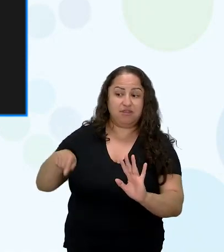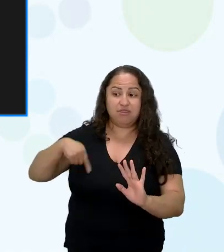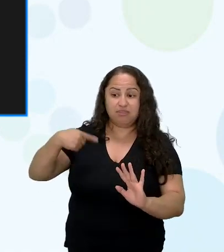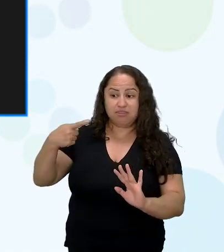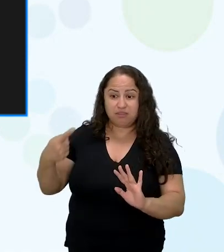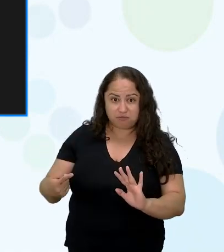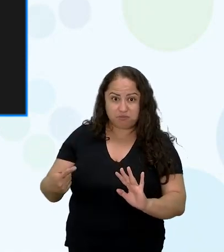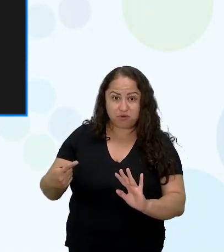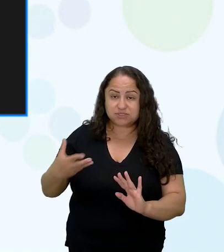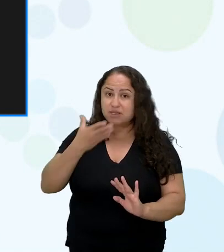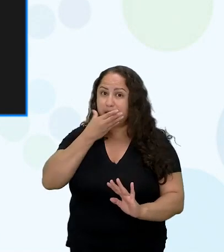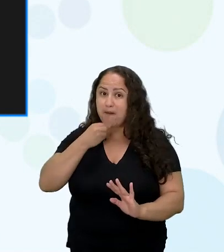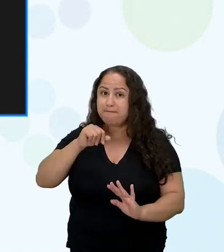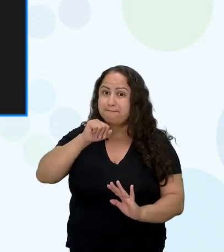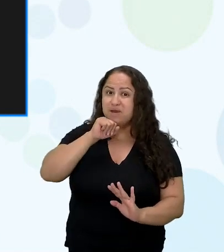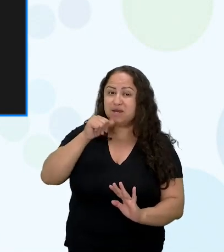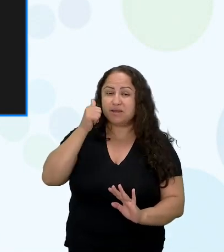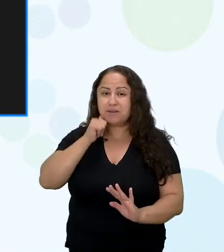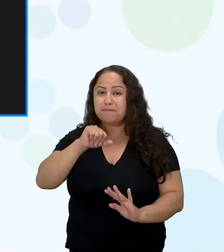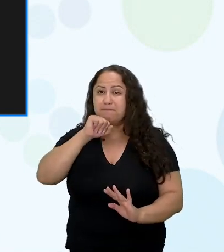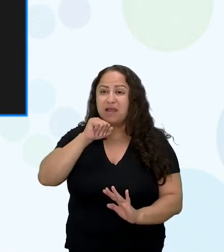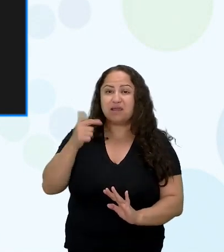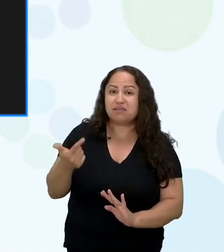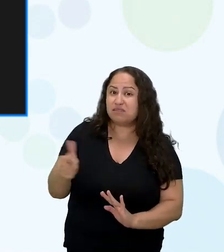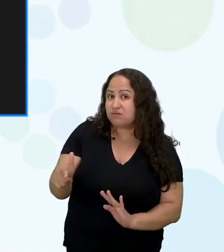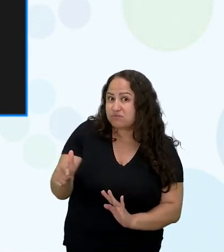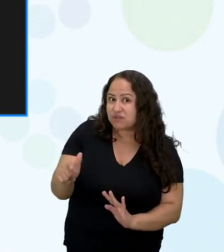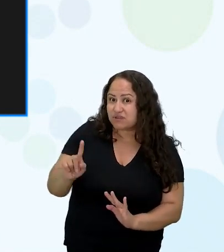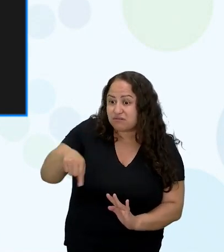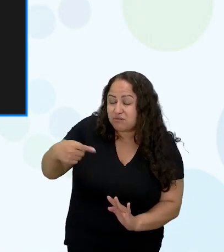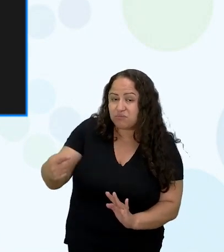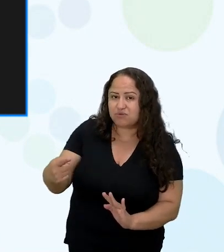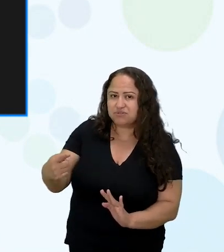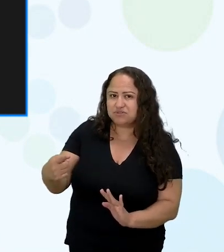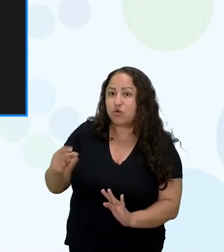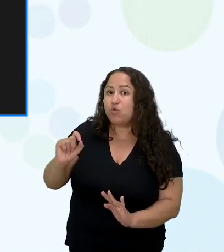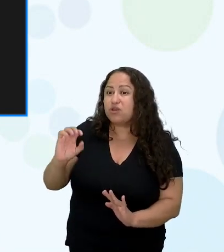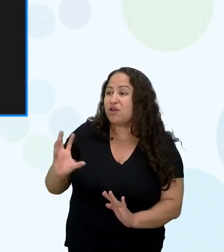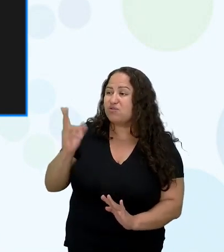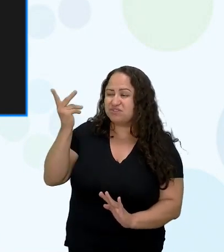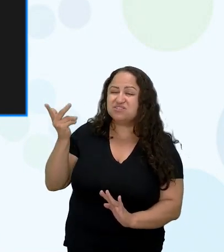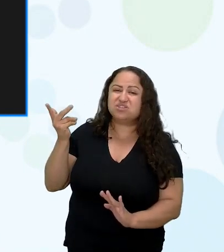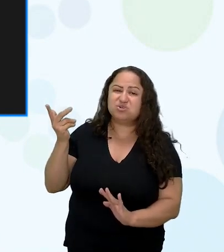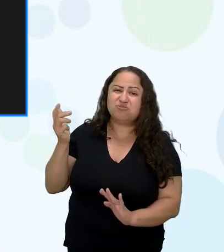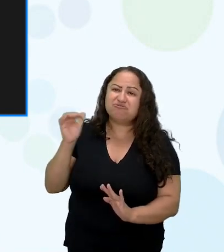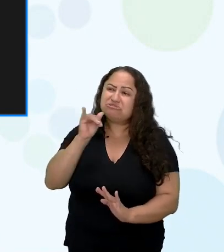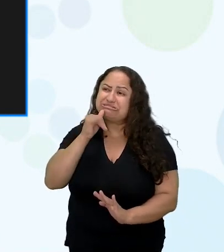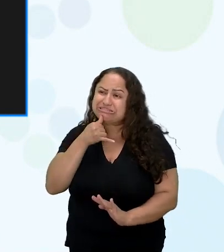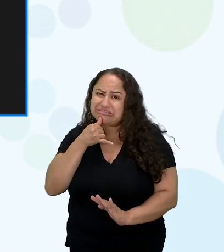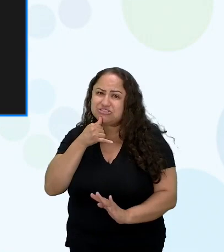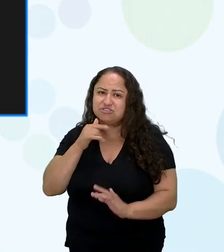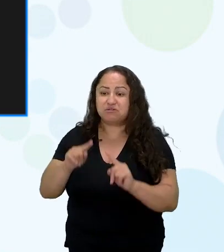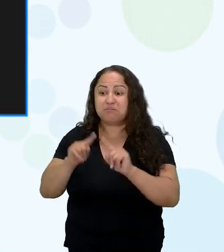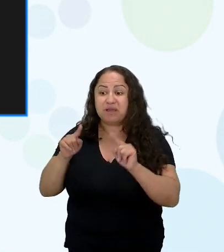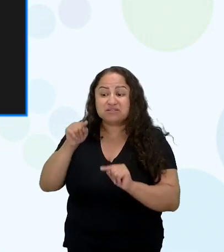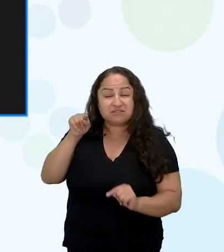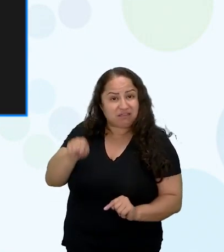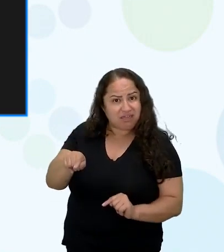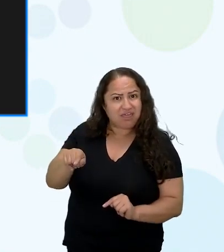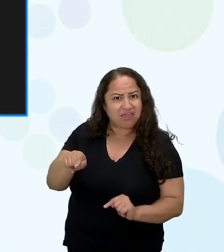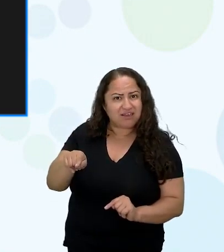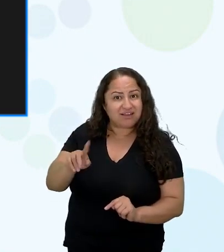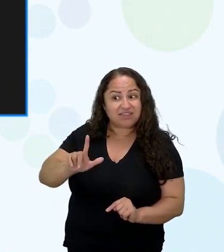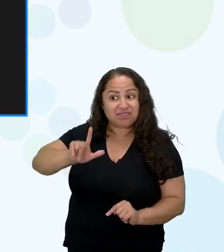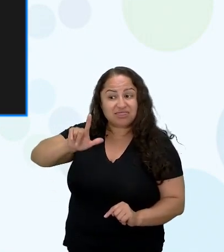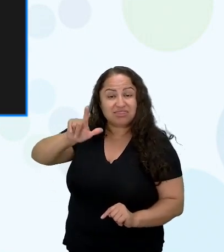tragicamente foi terrível o que aconteceu com ela no início e ela se apaixona e eu percebo